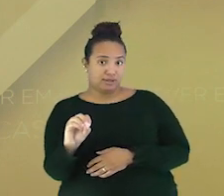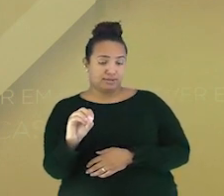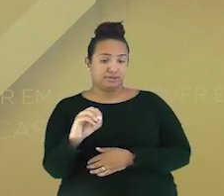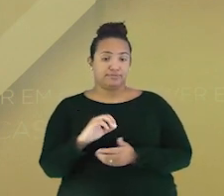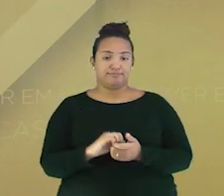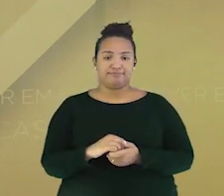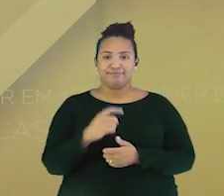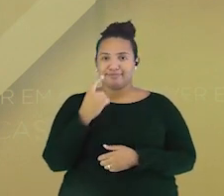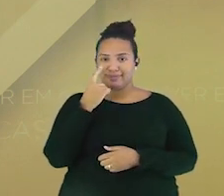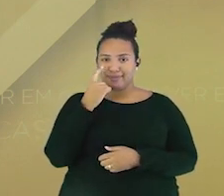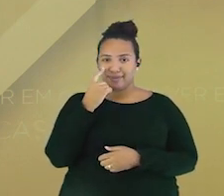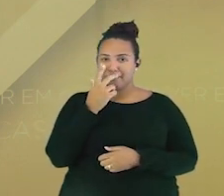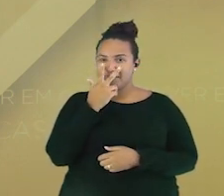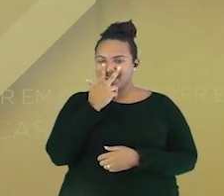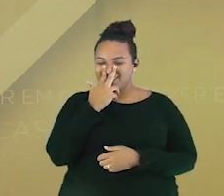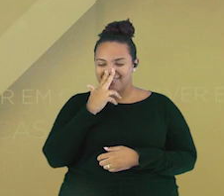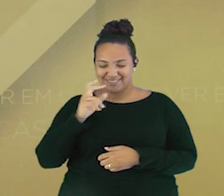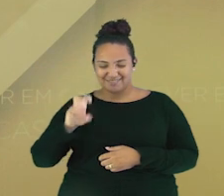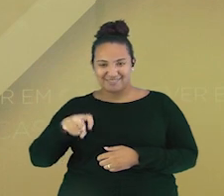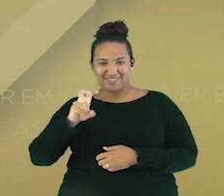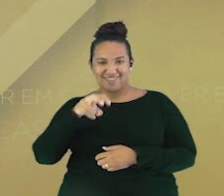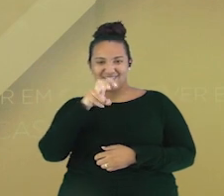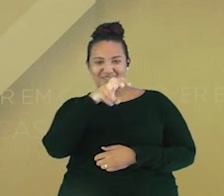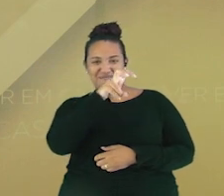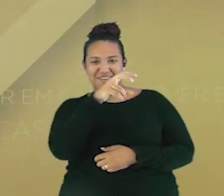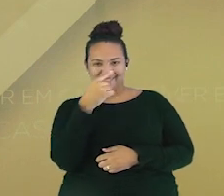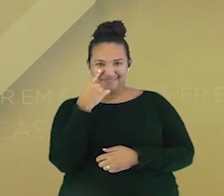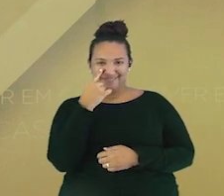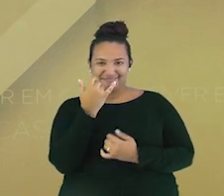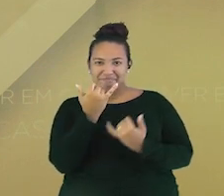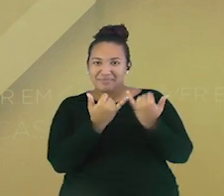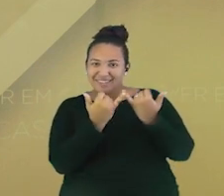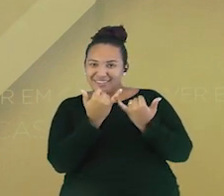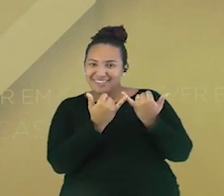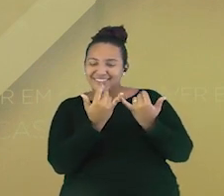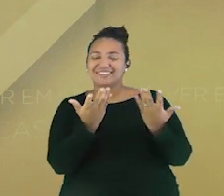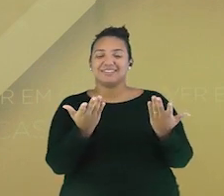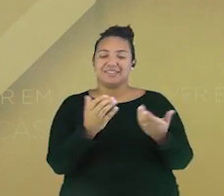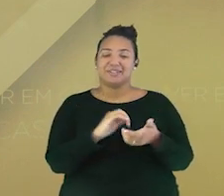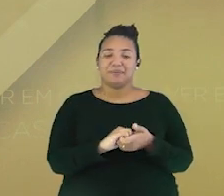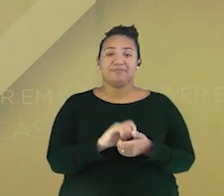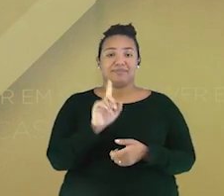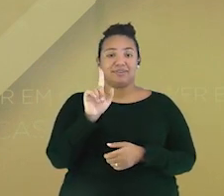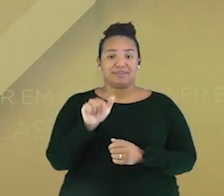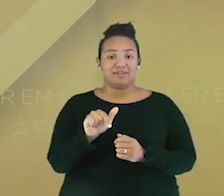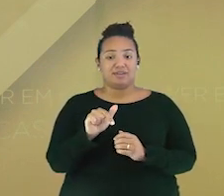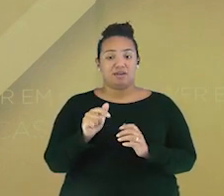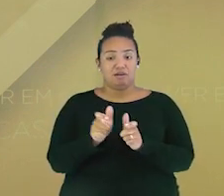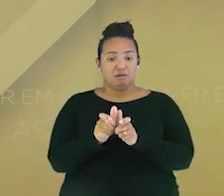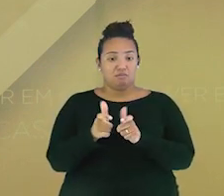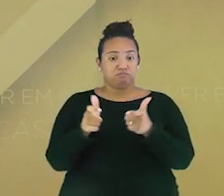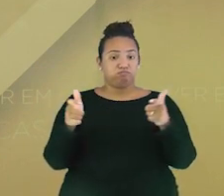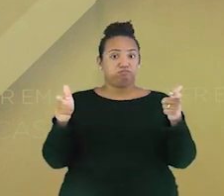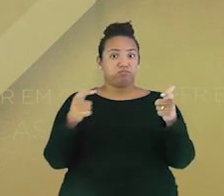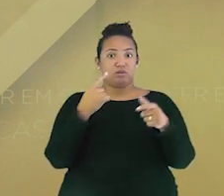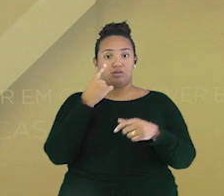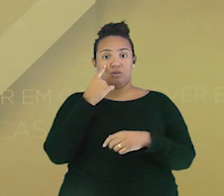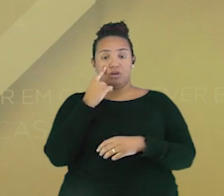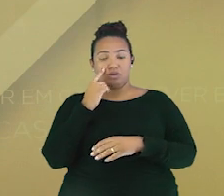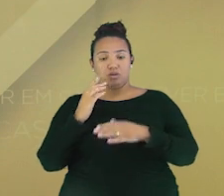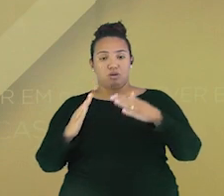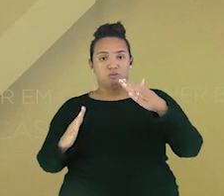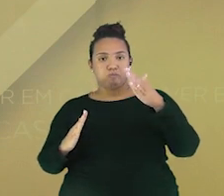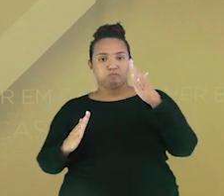escadinha que representa essa ordem decrescente dessa sequência numérica. Observem que ela está subindo, ela está